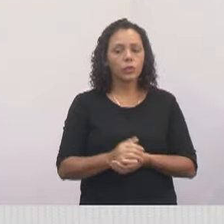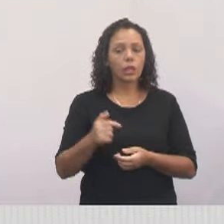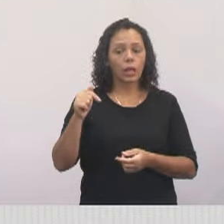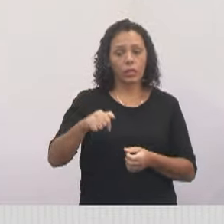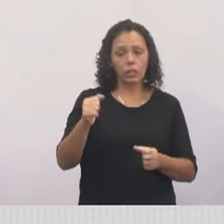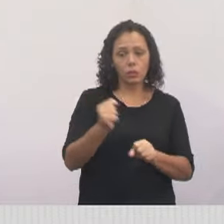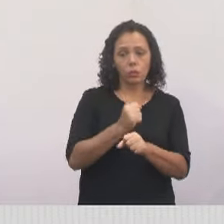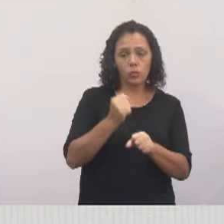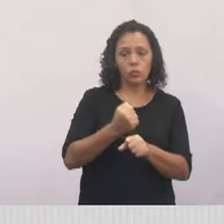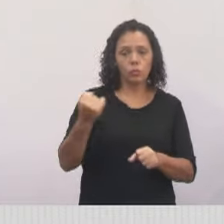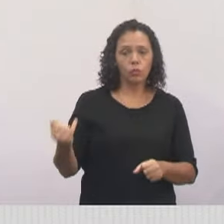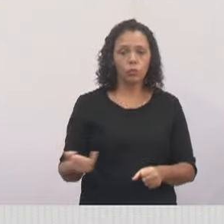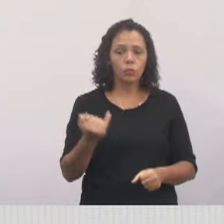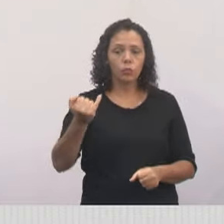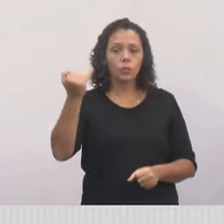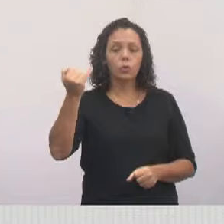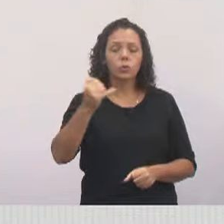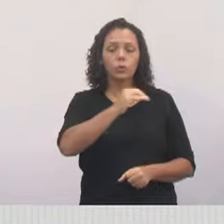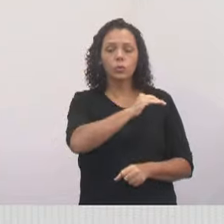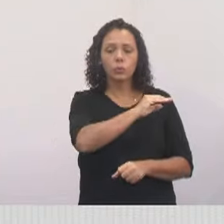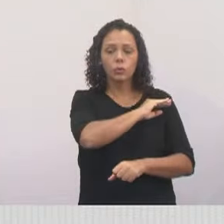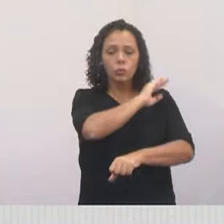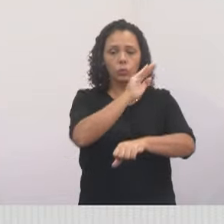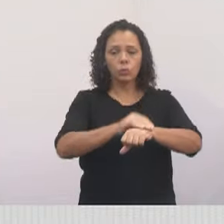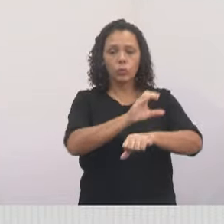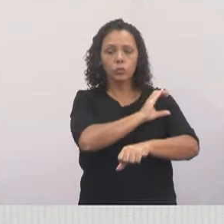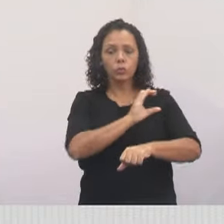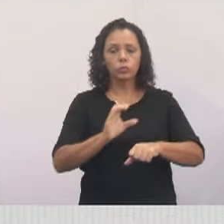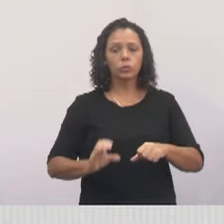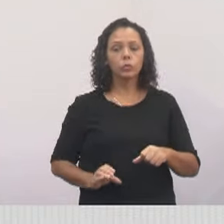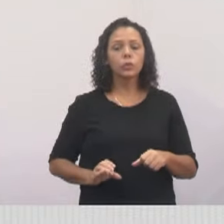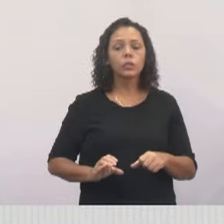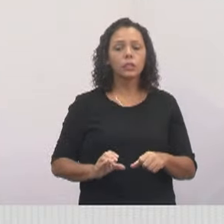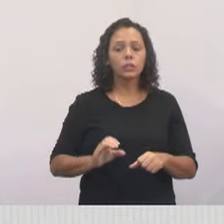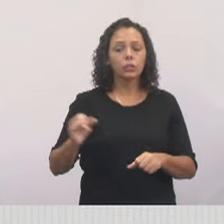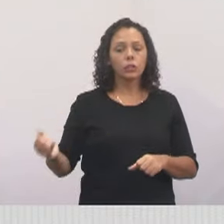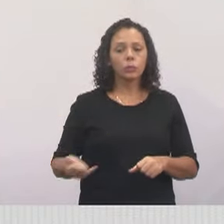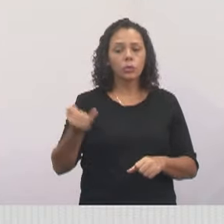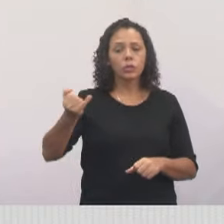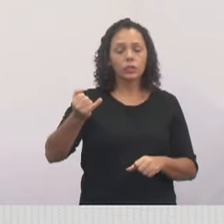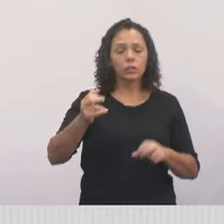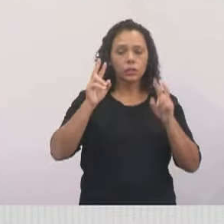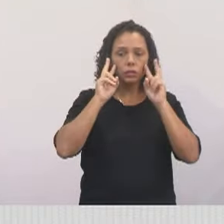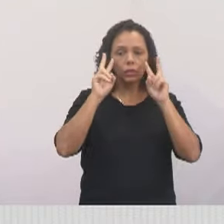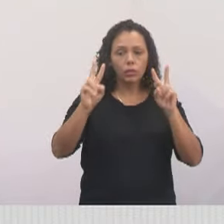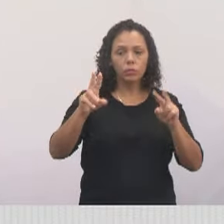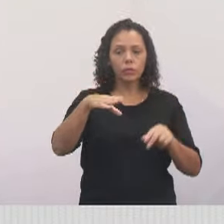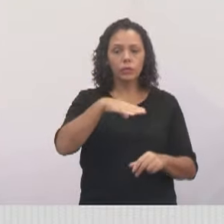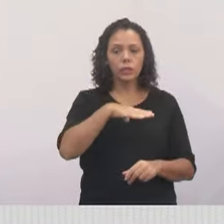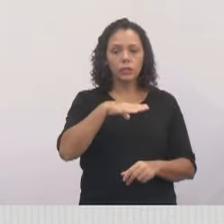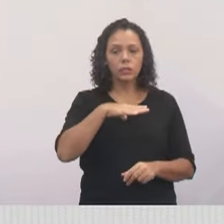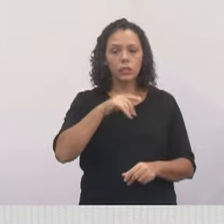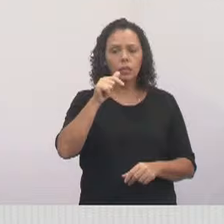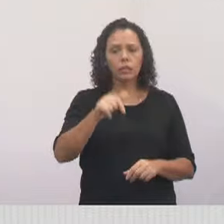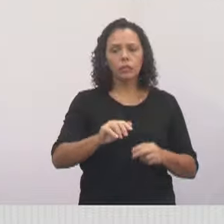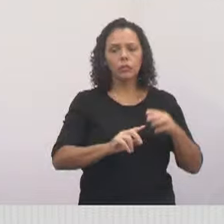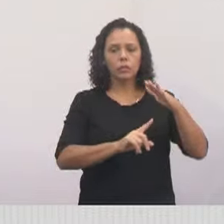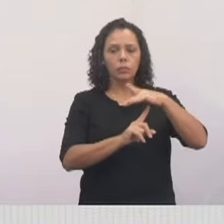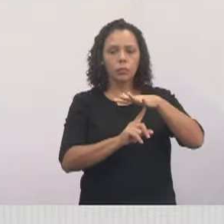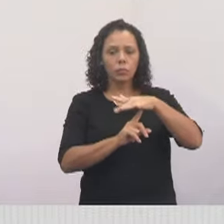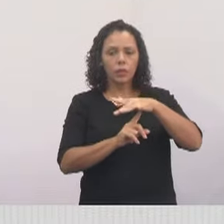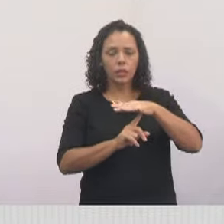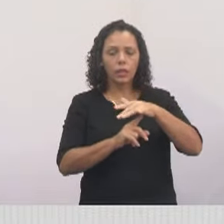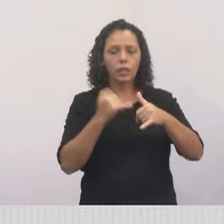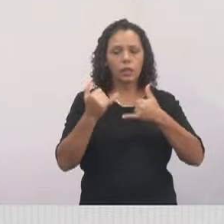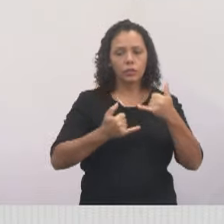uma obra aqui muito importante para a nossa cidade. O Morro do Cristo é um cartão postal. A gente tem uma vista lindíssima para a nossa cidade. E aqui a gente vai ter uma praça, um parque